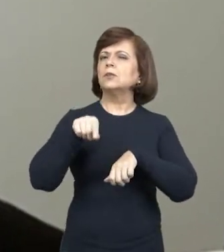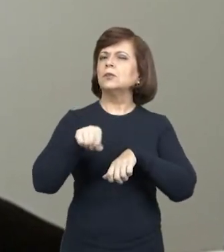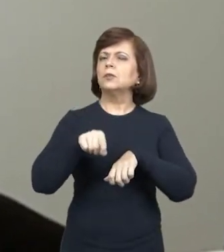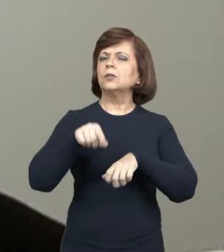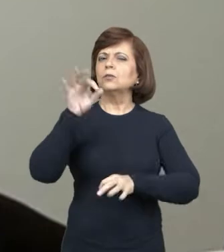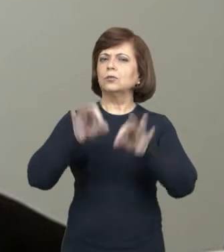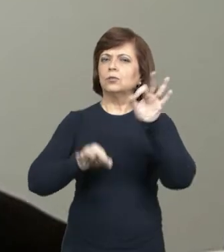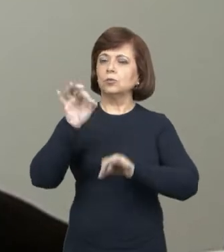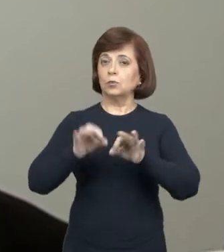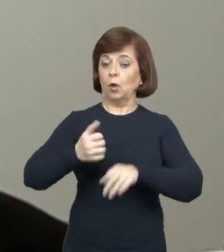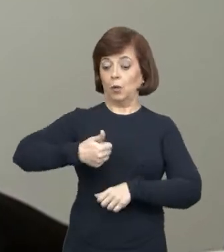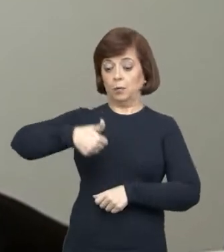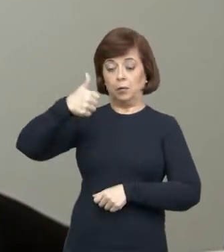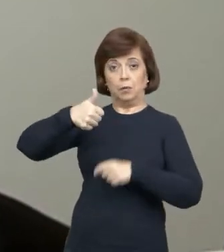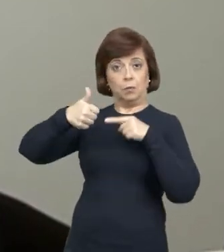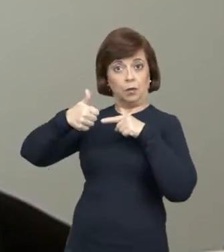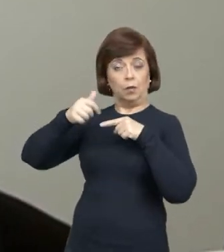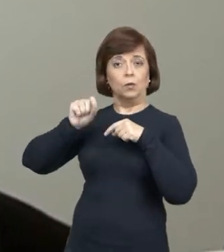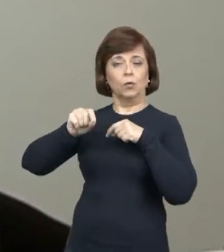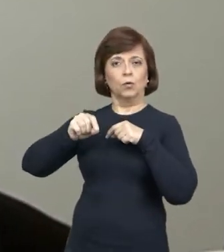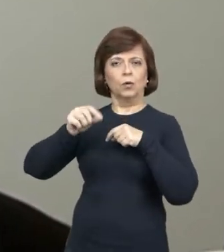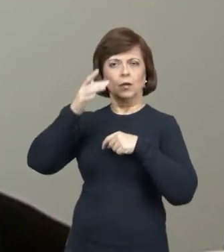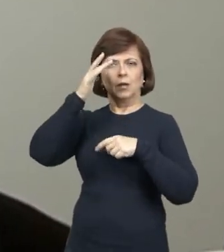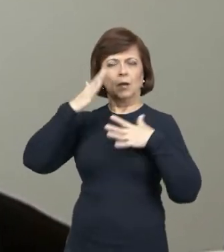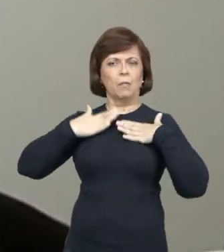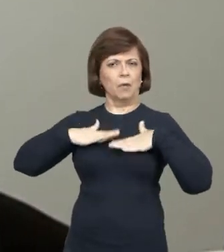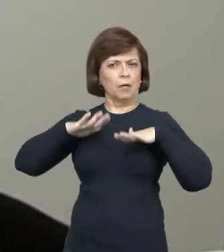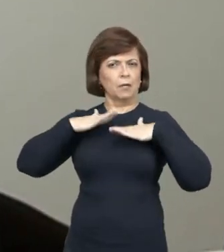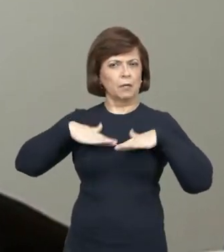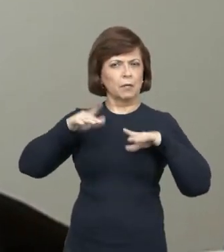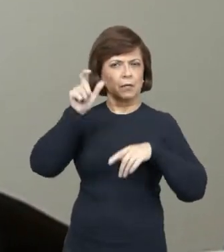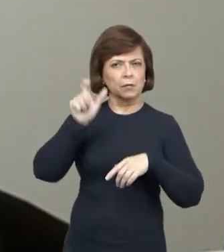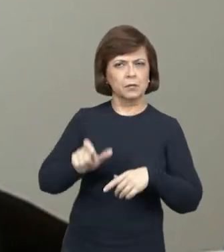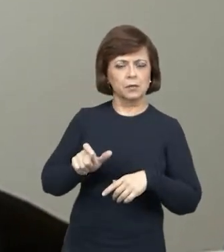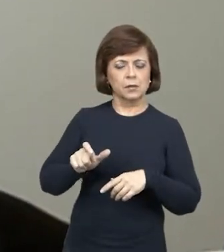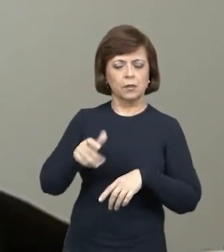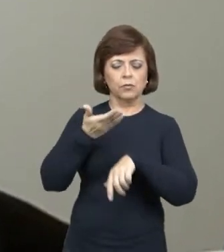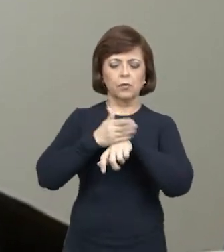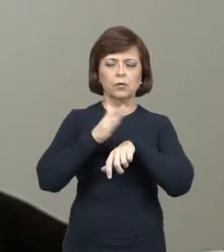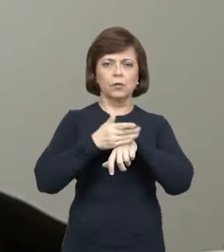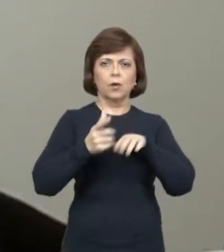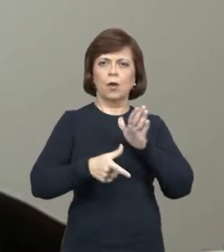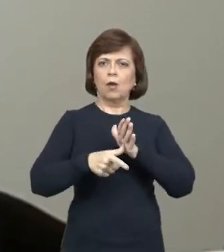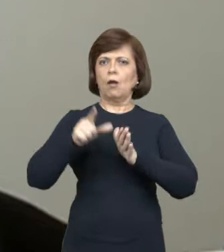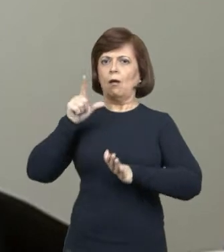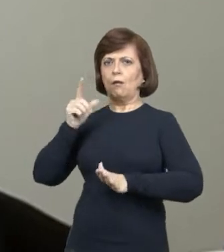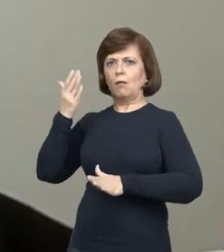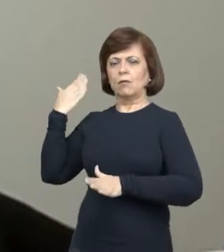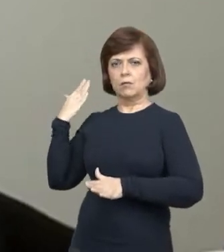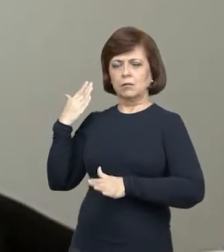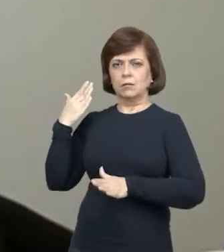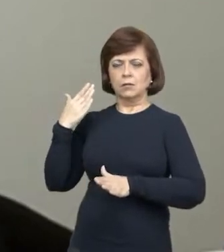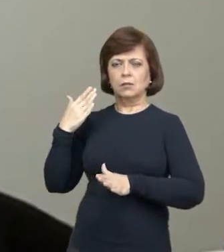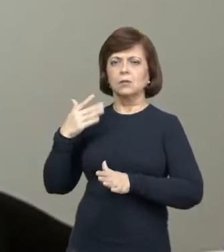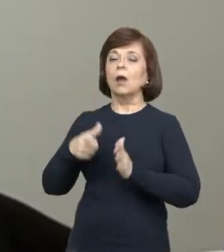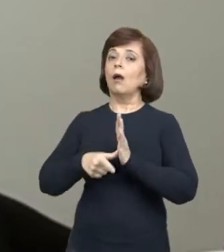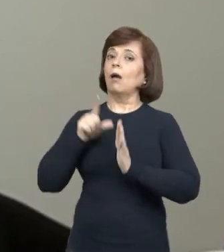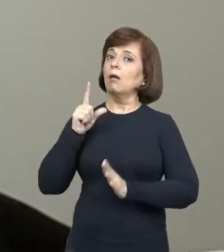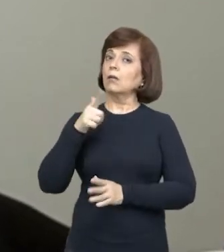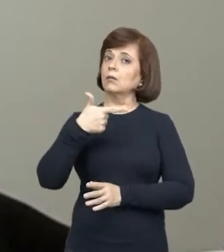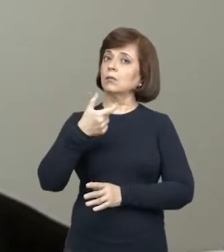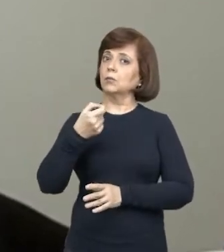Primeiro, do passivo que deveria ser restituído dos exercícios anteriores à homologação do TAC, ou seja, antes de